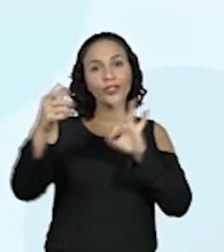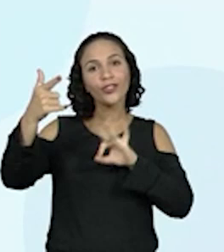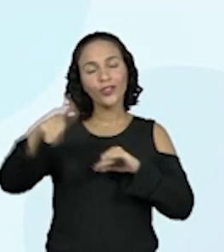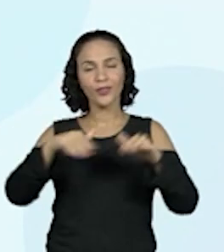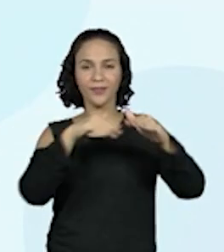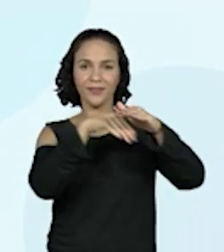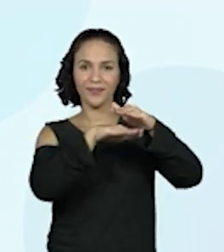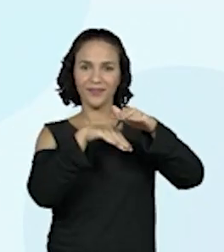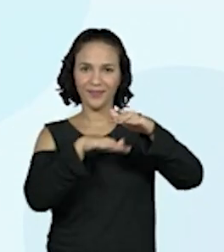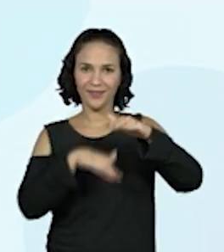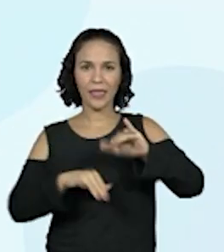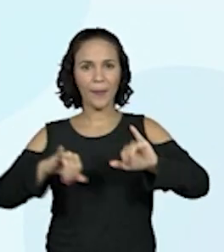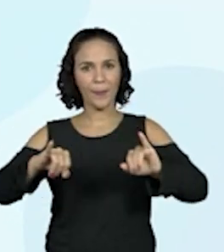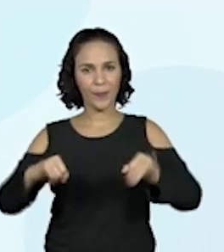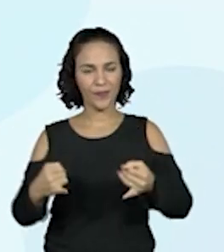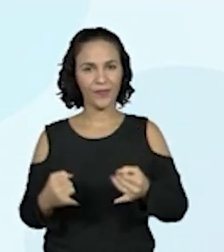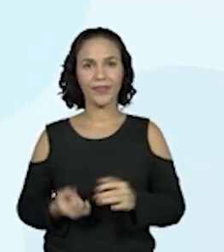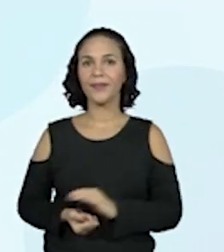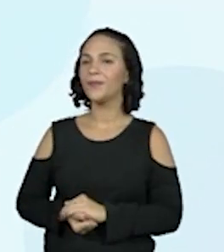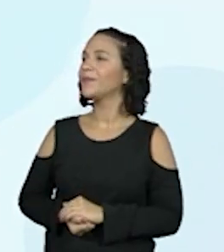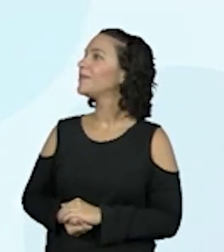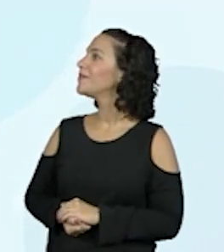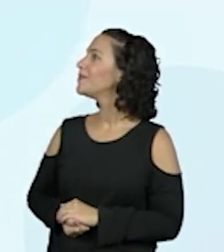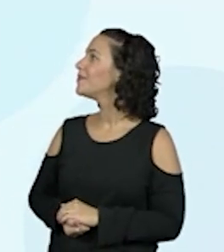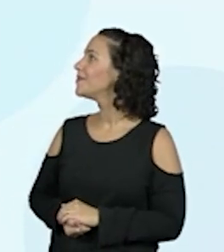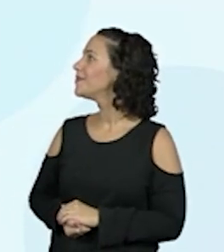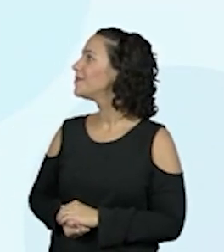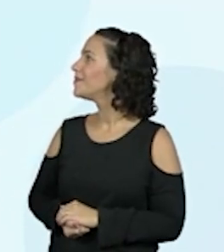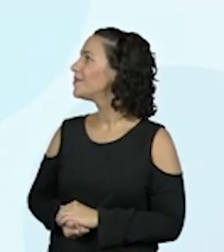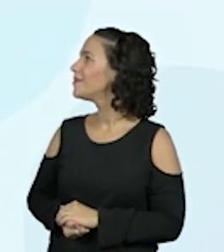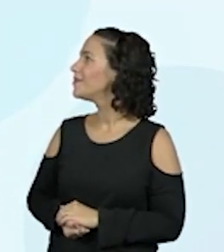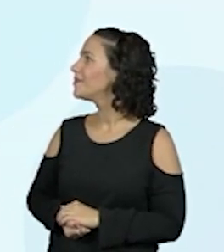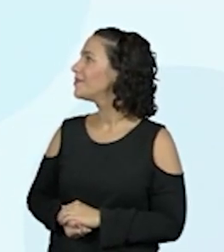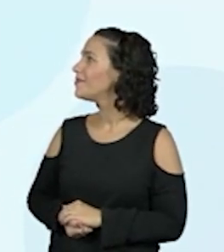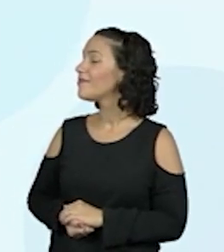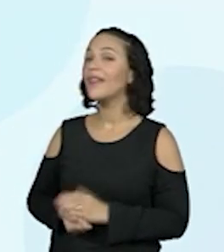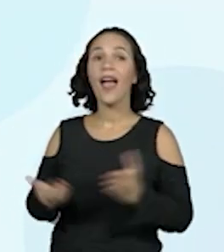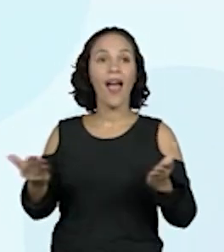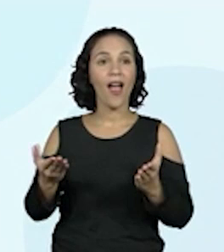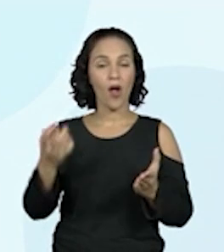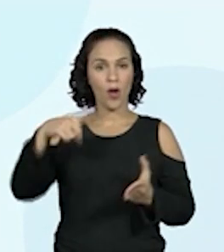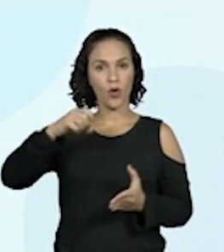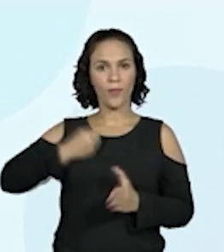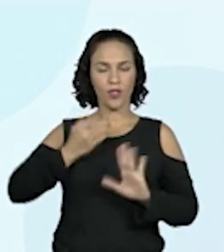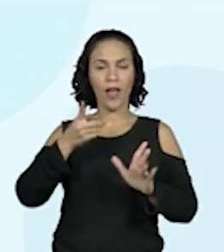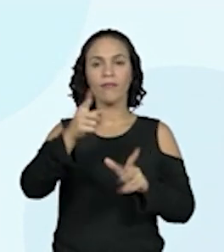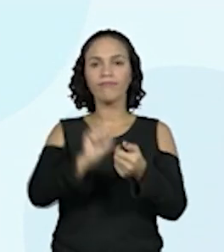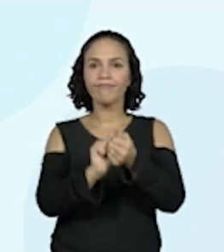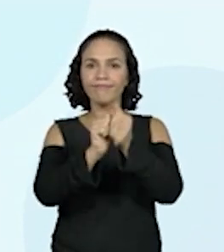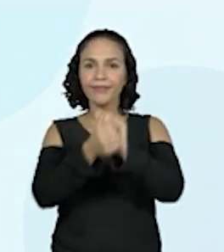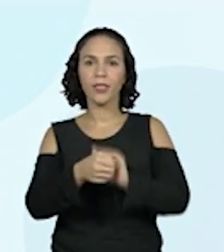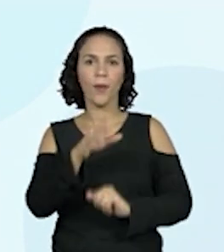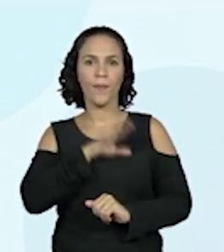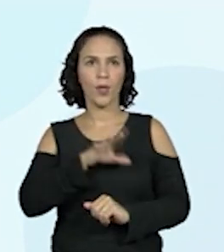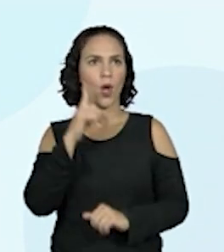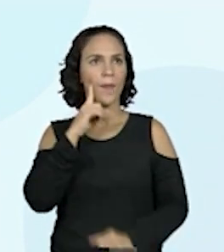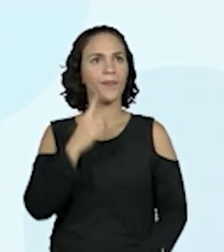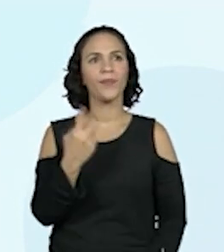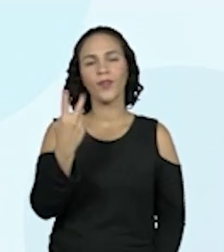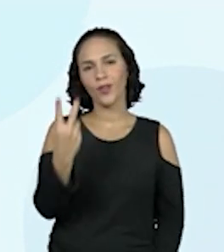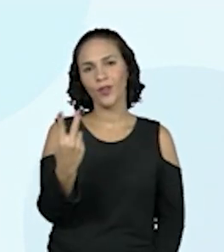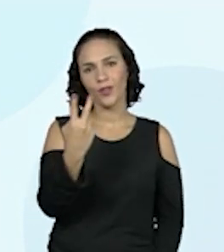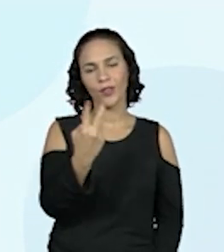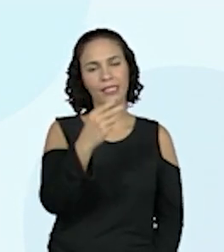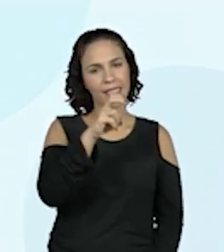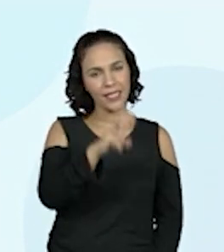não tem problema. A única coisa que ficou para escrever foi por extenso. Então, a gente ficou com o número duzentos e vinte